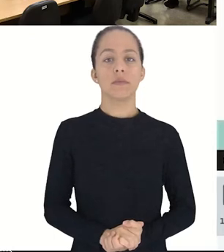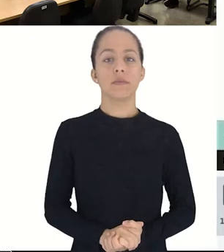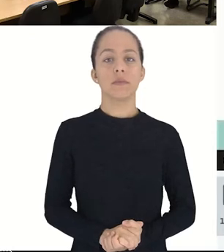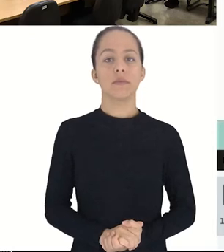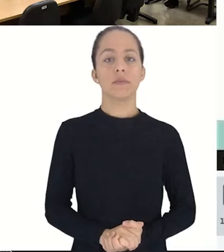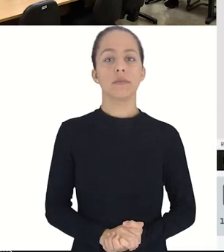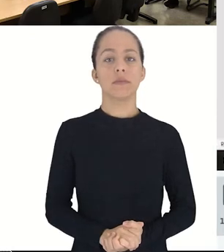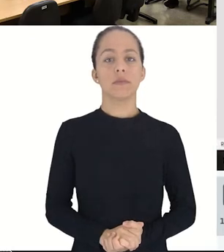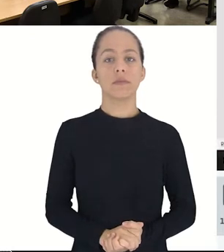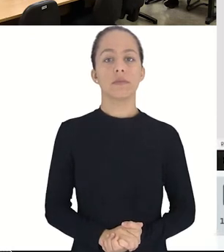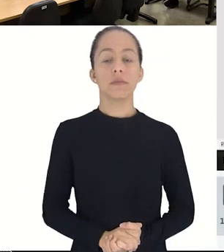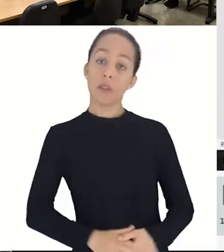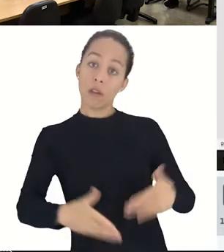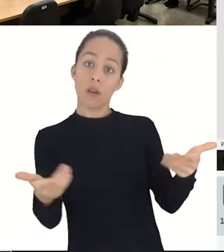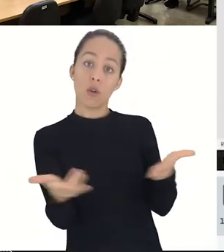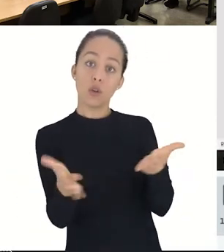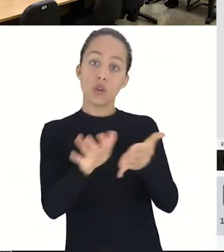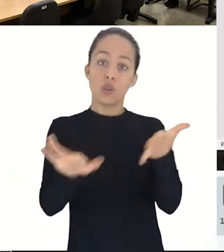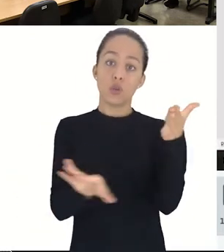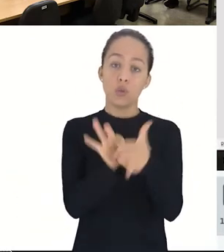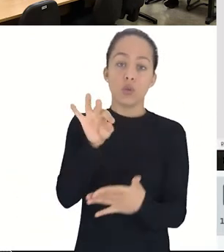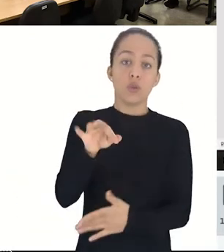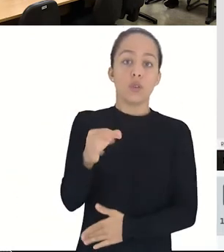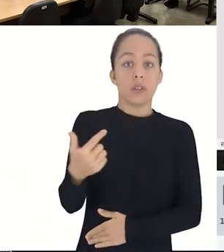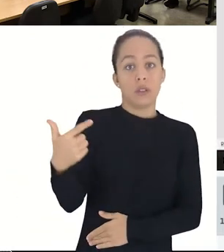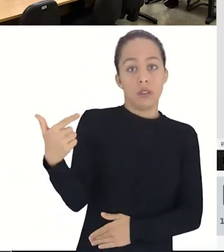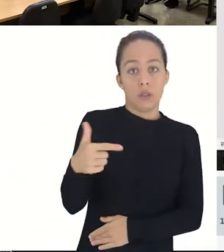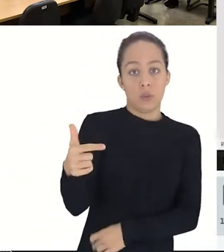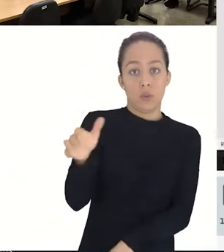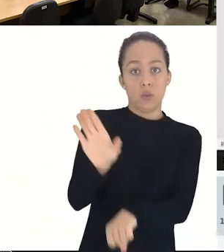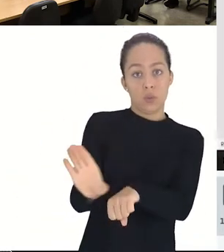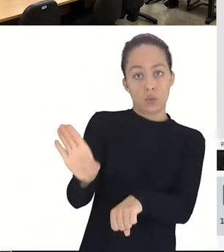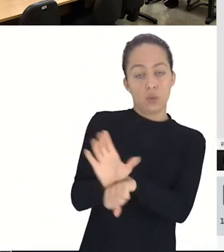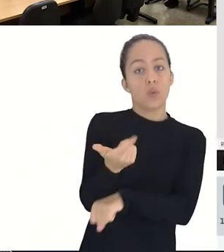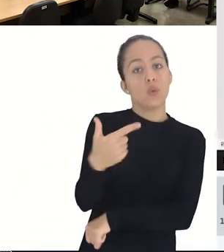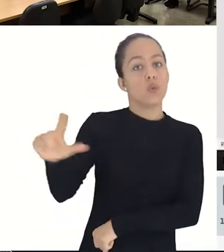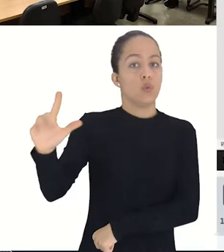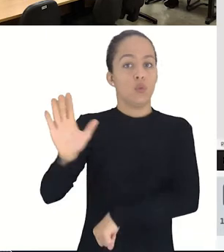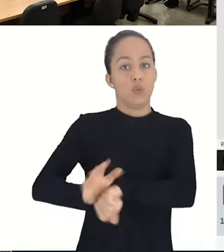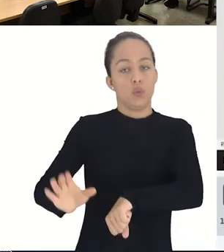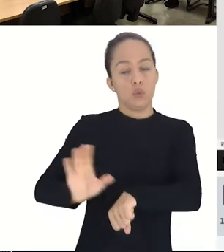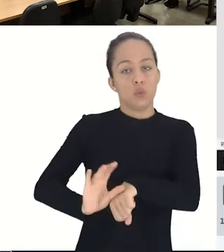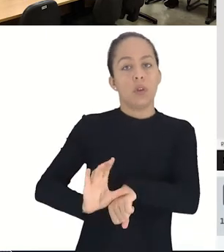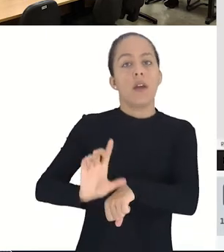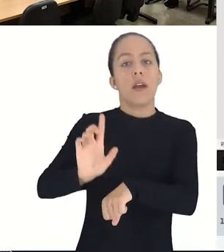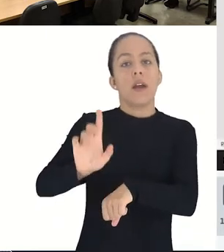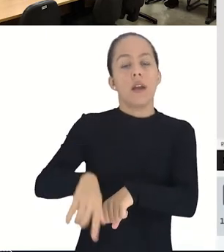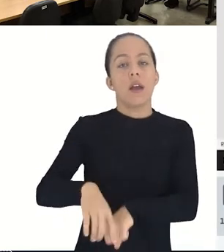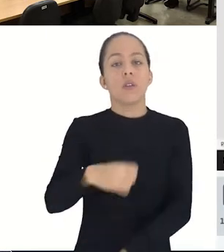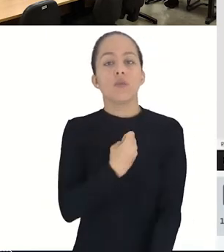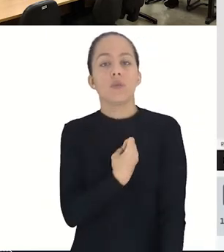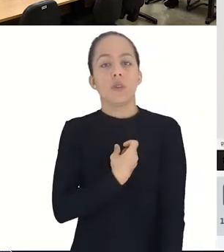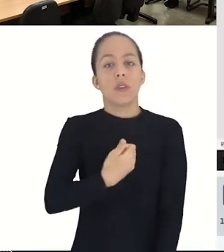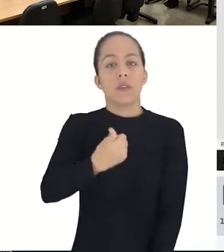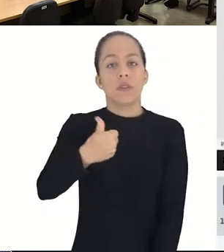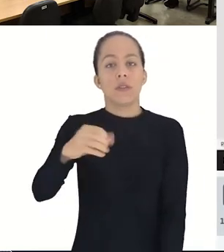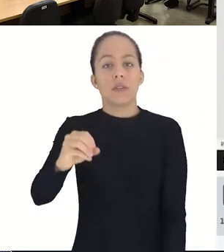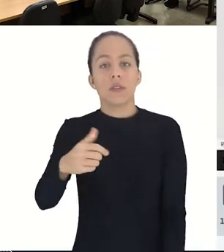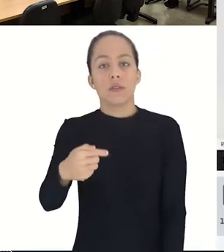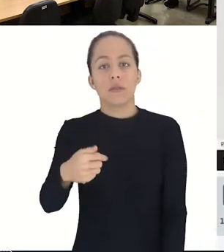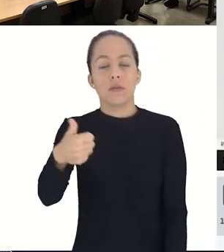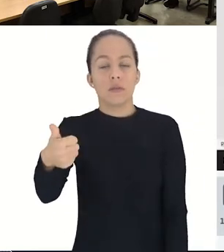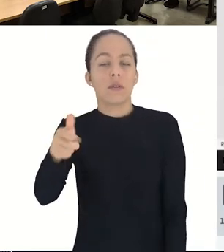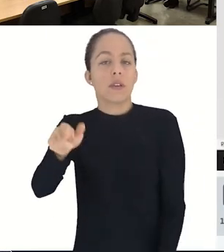Agora eu vou realizar o sorteio do segundo curso aqui na ordem do roteiro, que é o curso de código 1071,